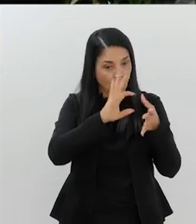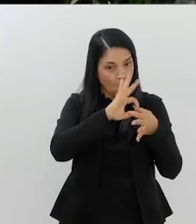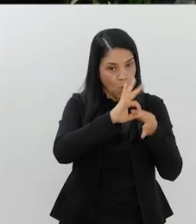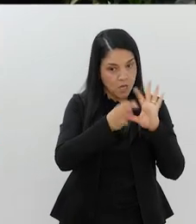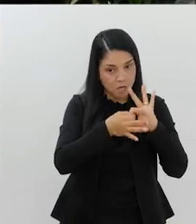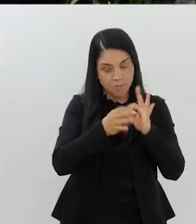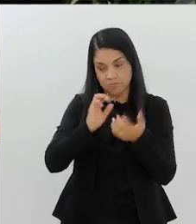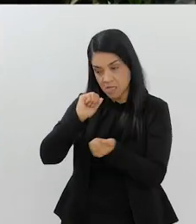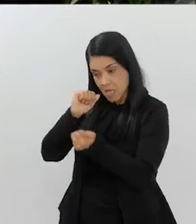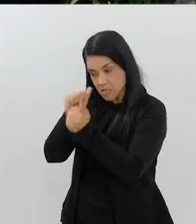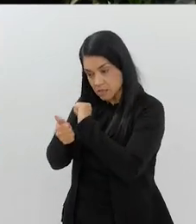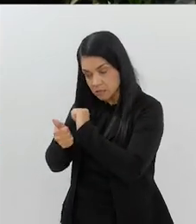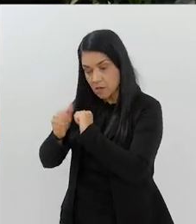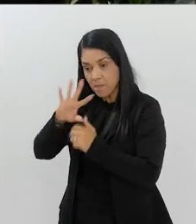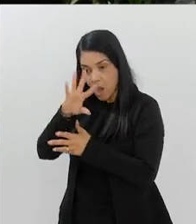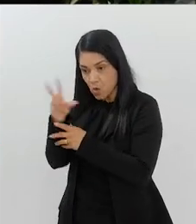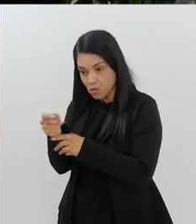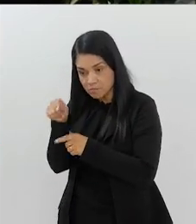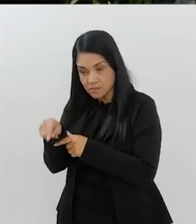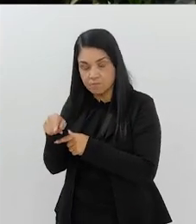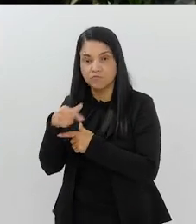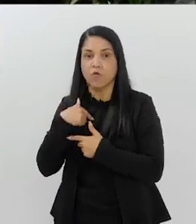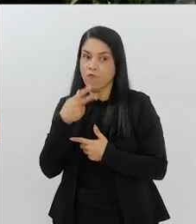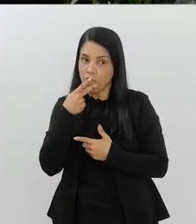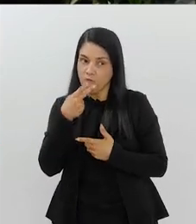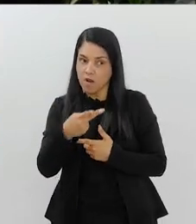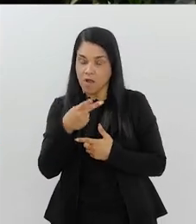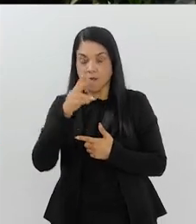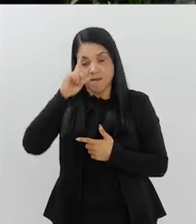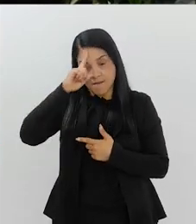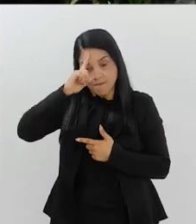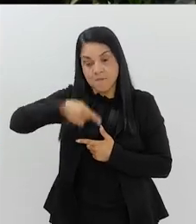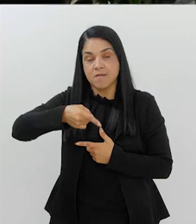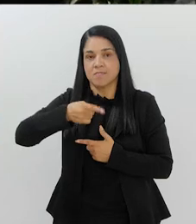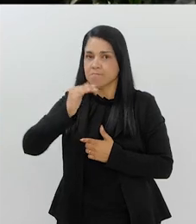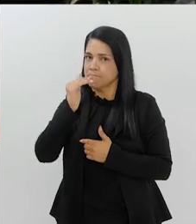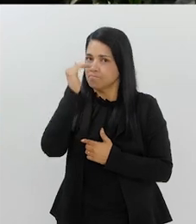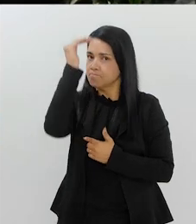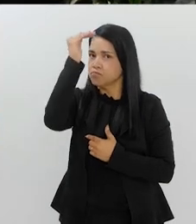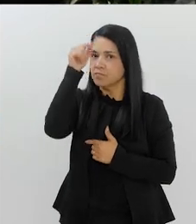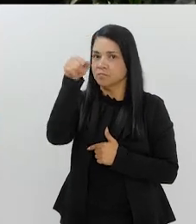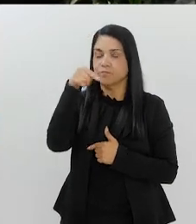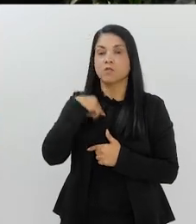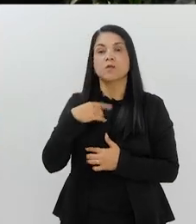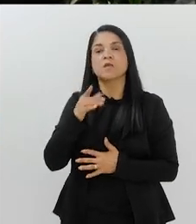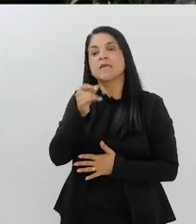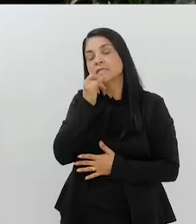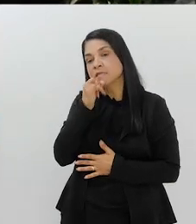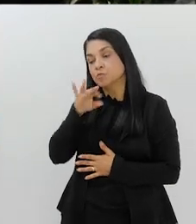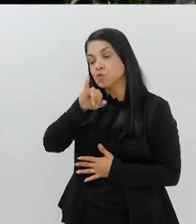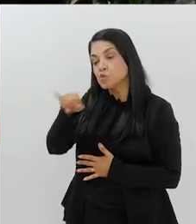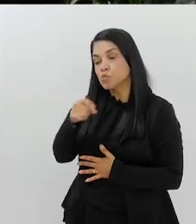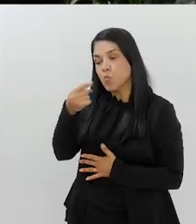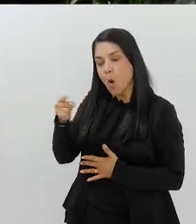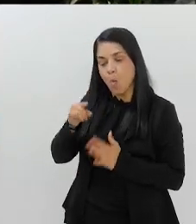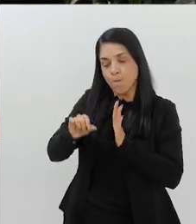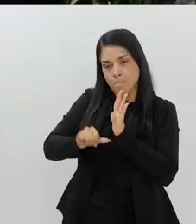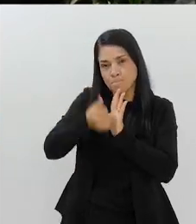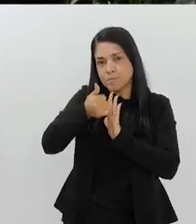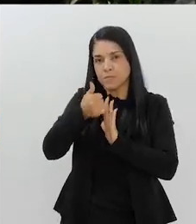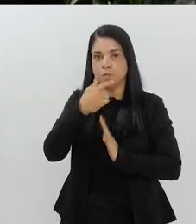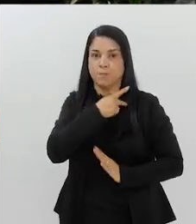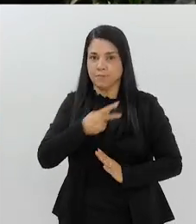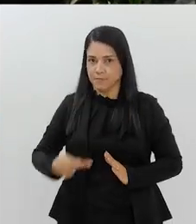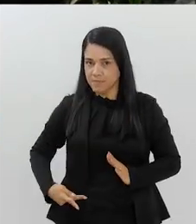olímpicos e paralímpicos, eu vou falar lá no topo da pirâmide, que é quem manda. E, por exemplo, o João começou, ele foi o primeiro